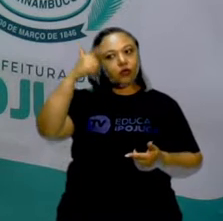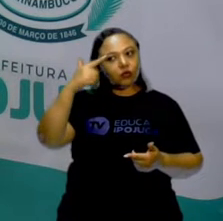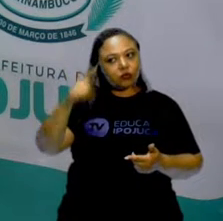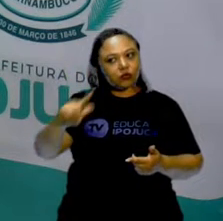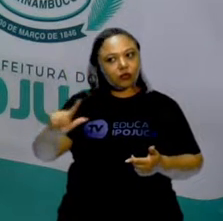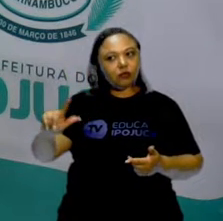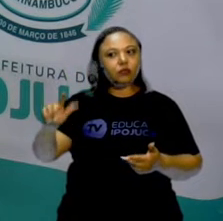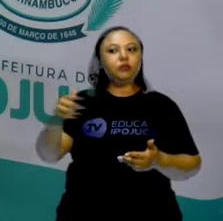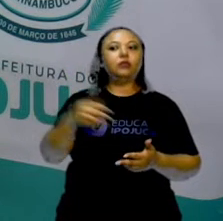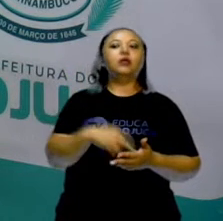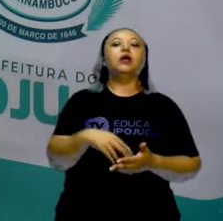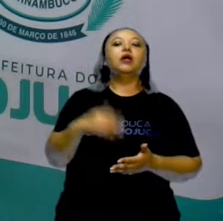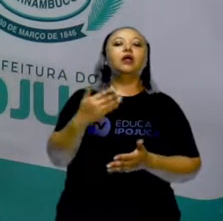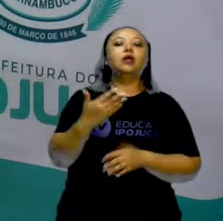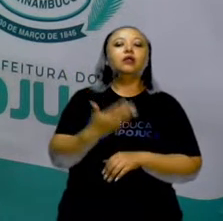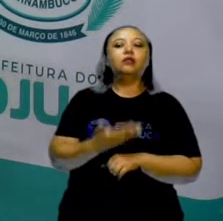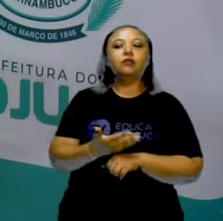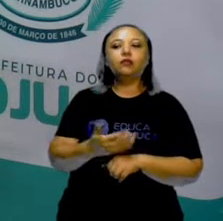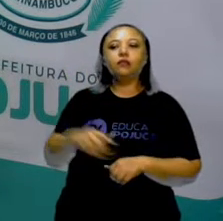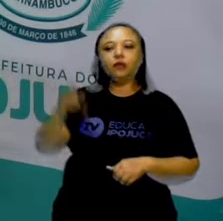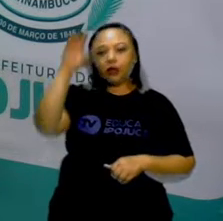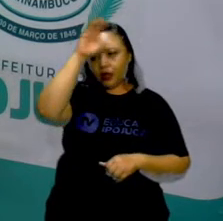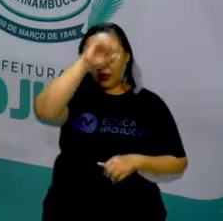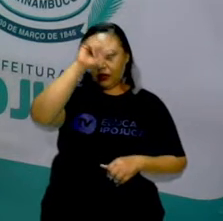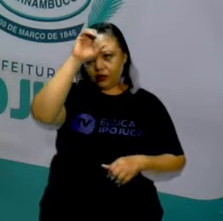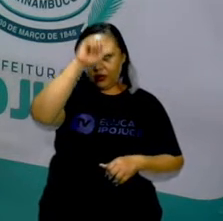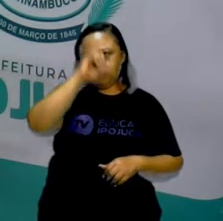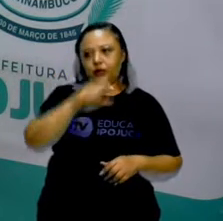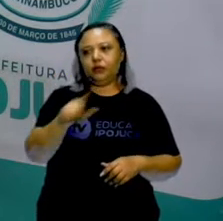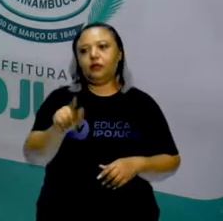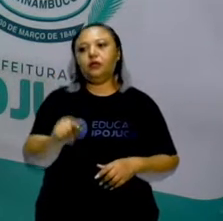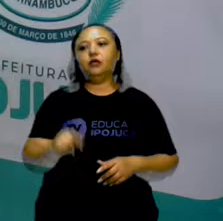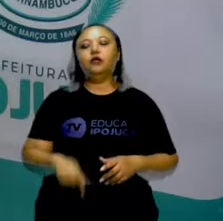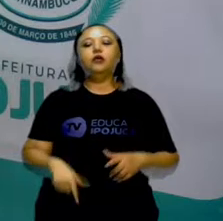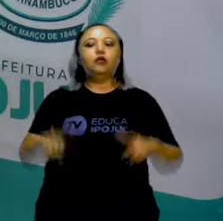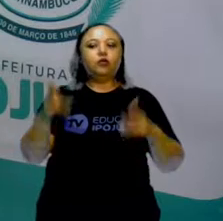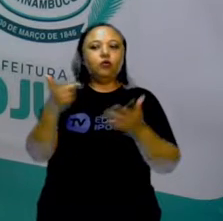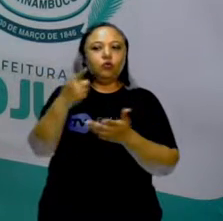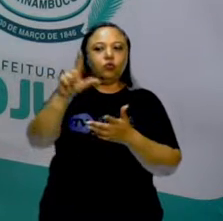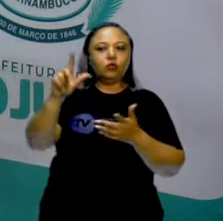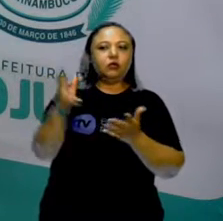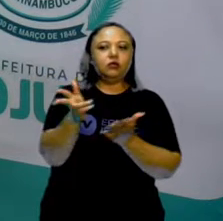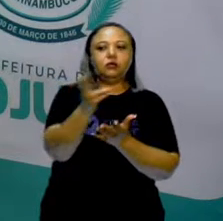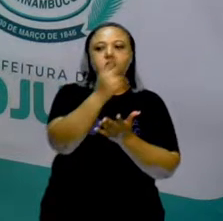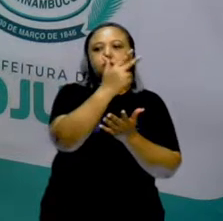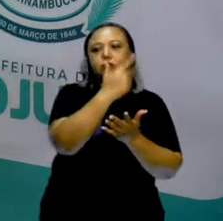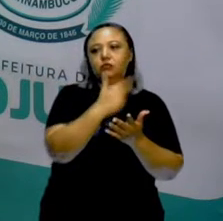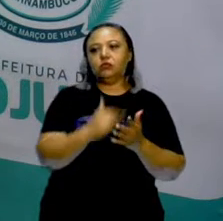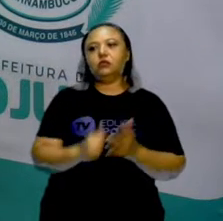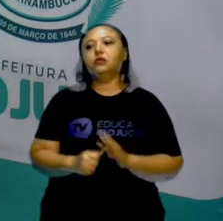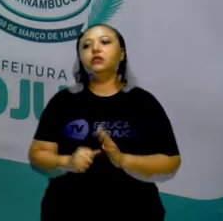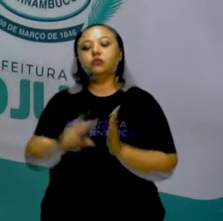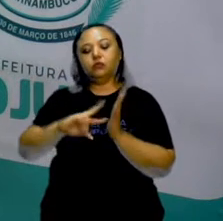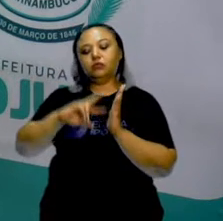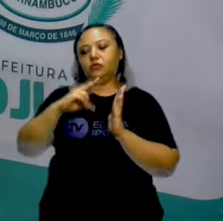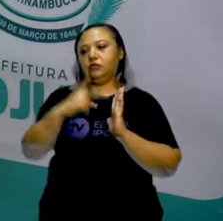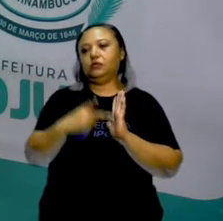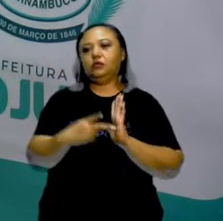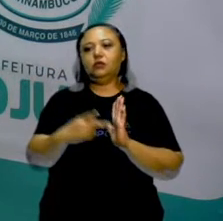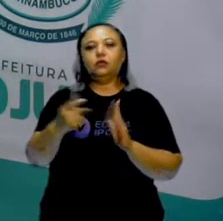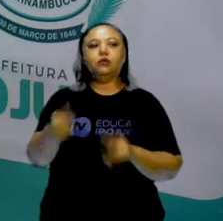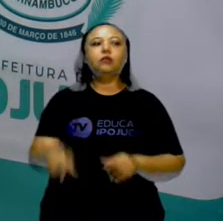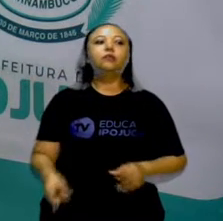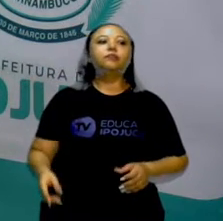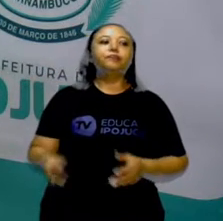momento, a gente vai trabalhar também com figuras espaciais e as suas propriedades. Mas não é o caso agora. Então, voltando